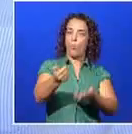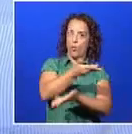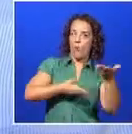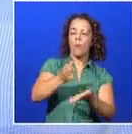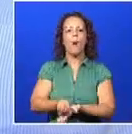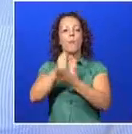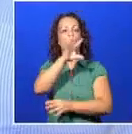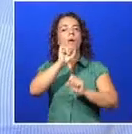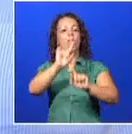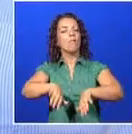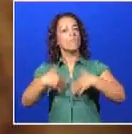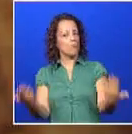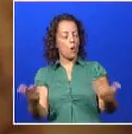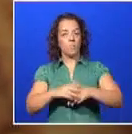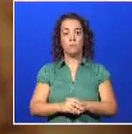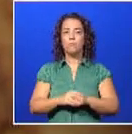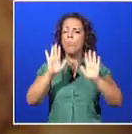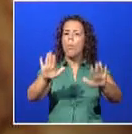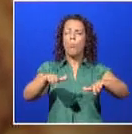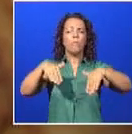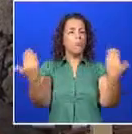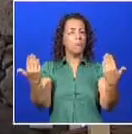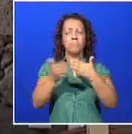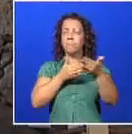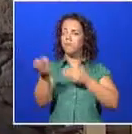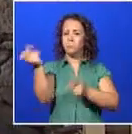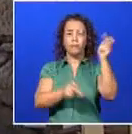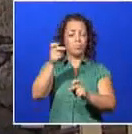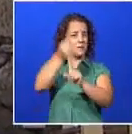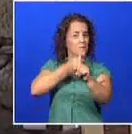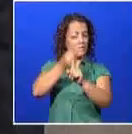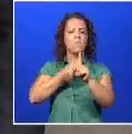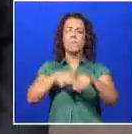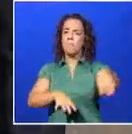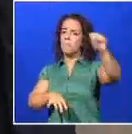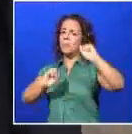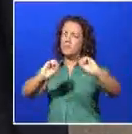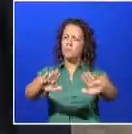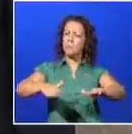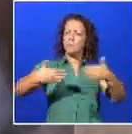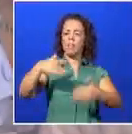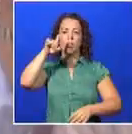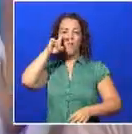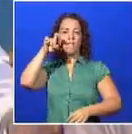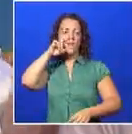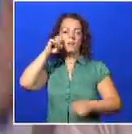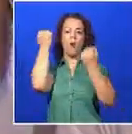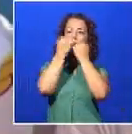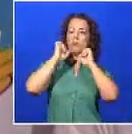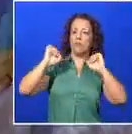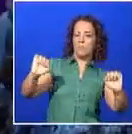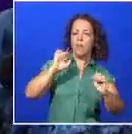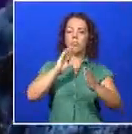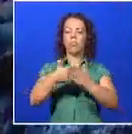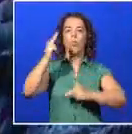A CIDADE NO BRASIL O PS estará na primeira linha de defesa da autonomia